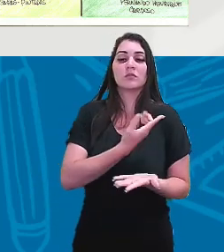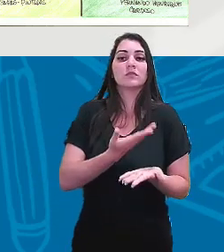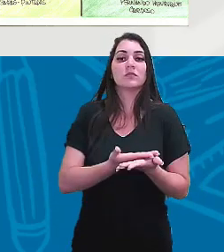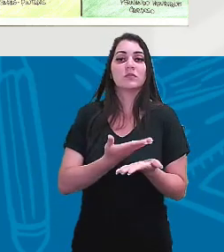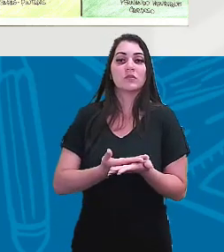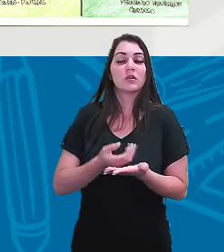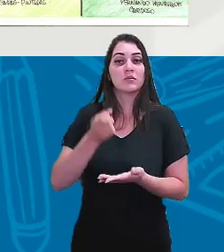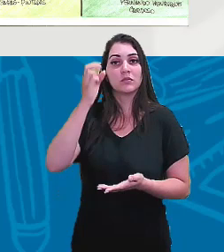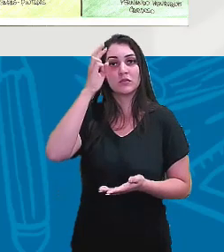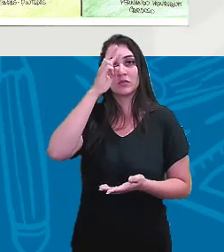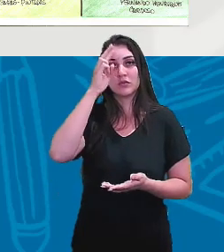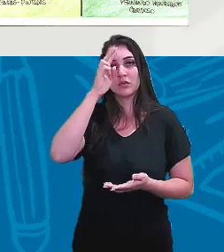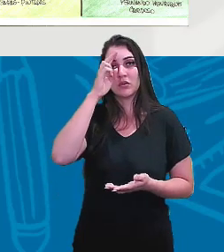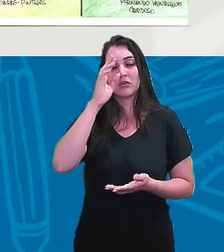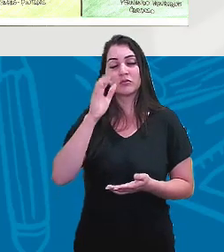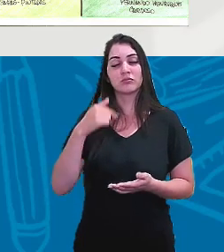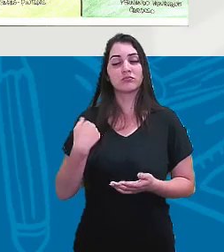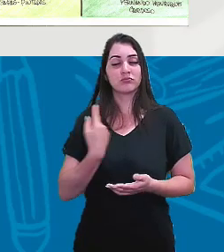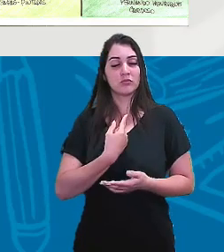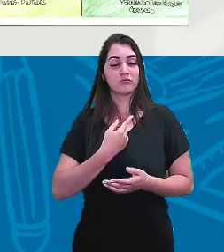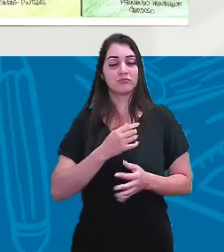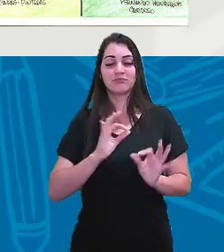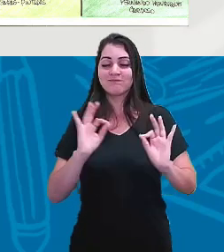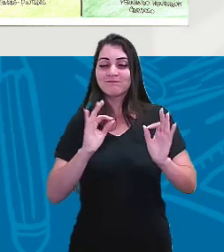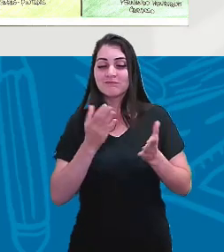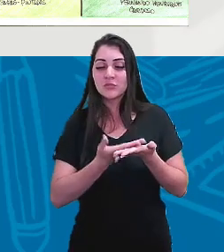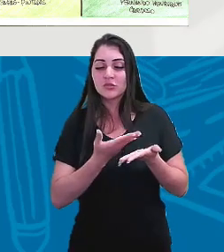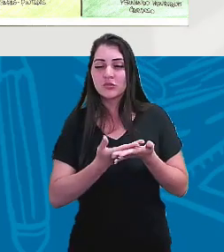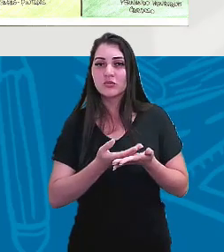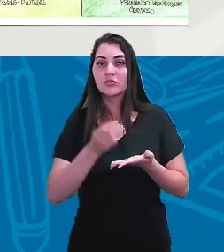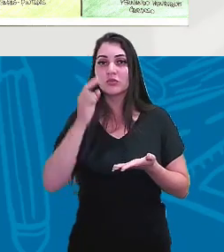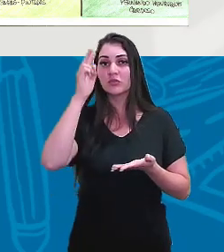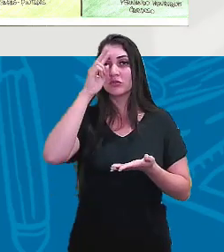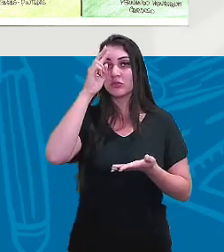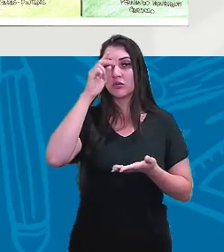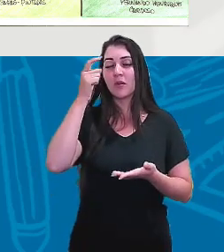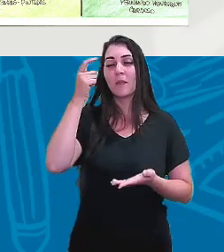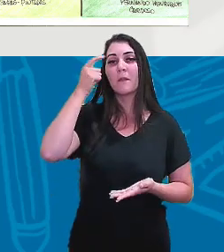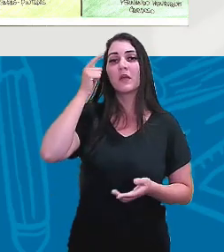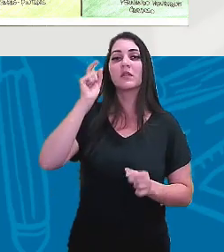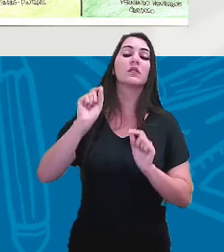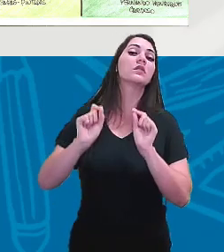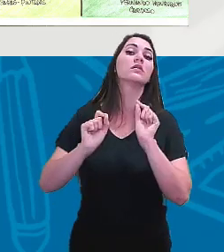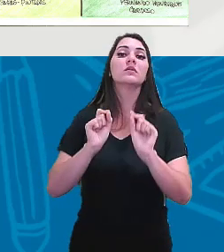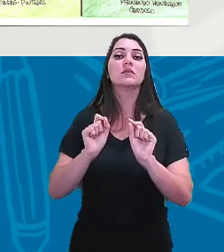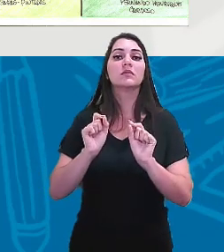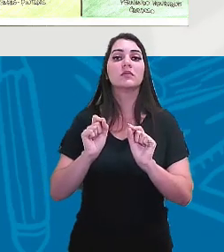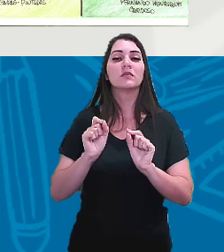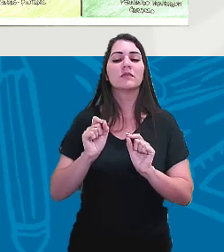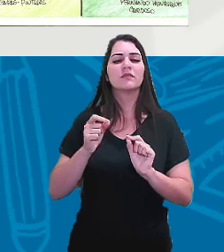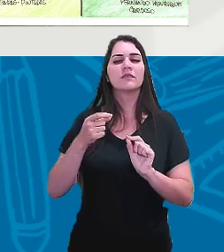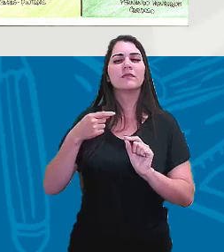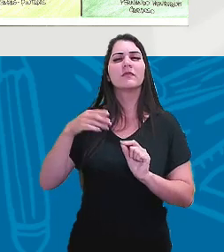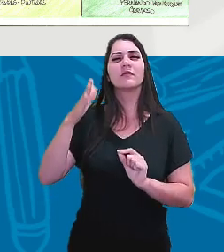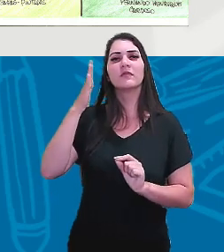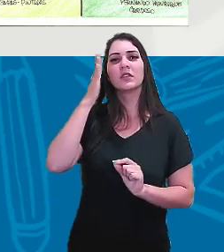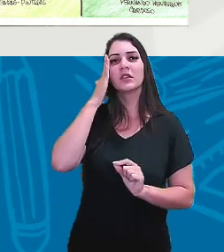história, a gente não estuda história pensando que vai entender